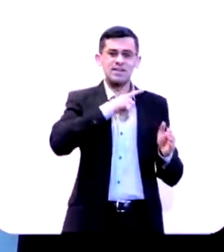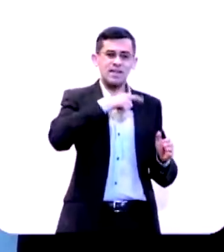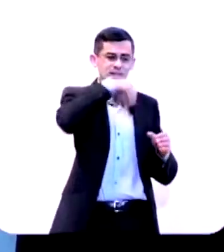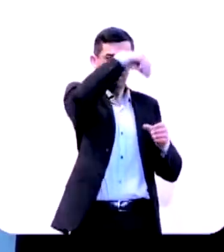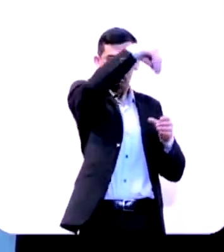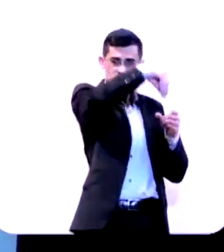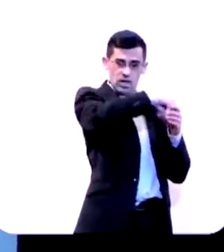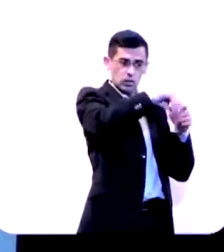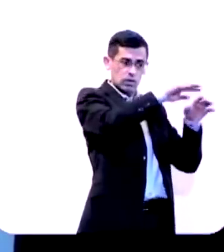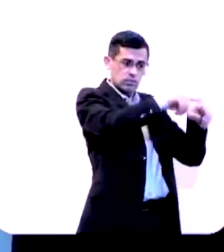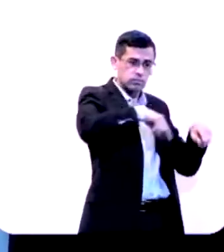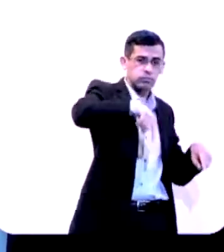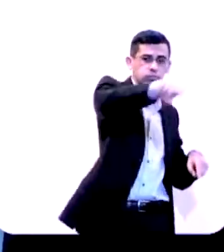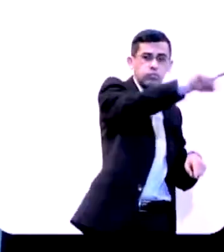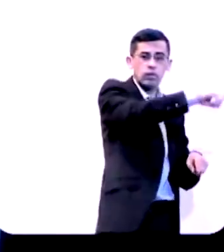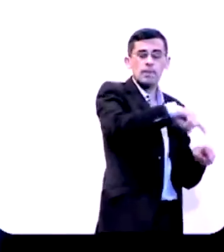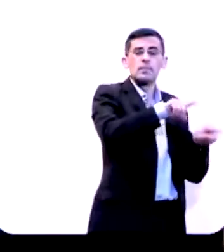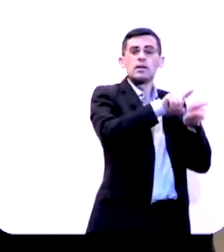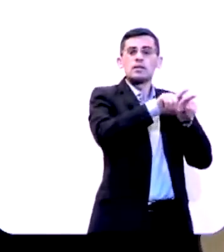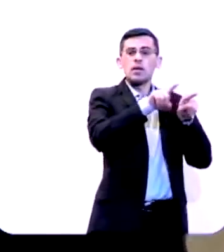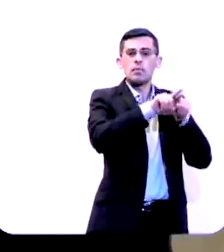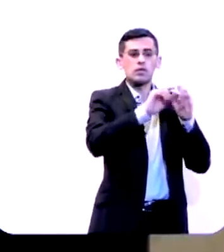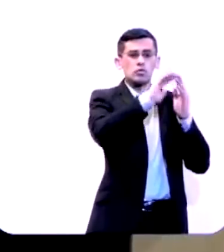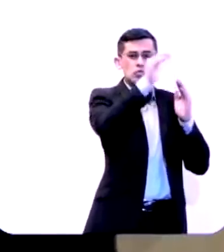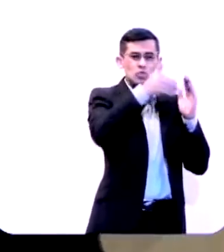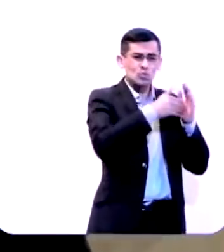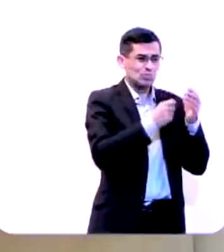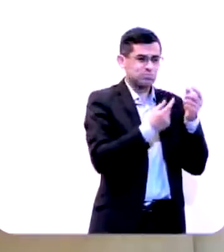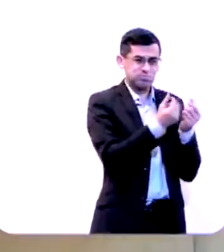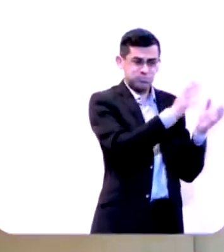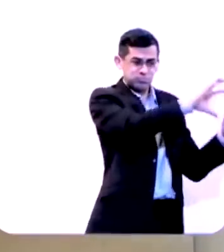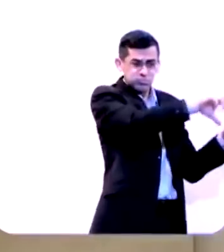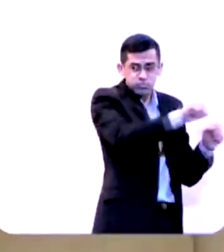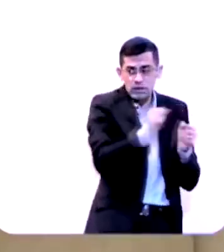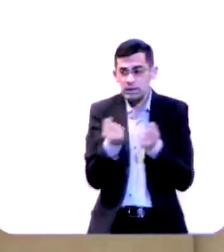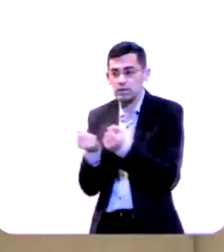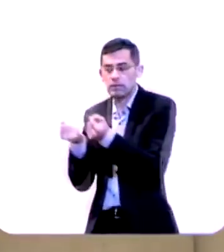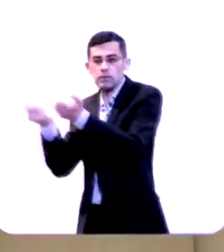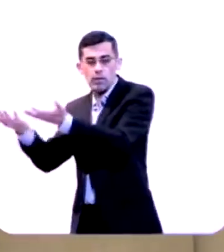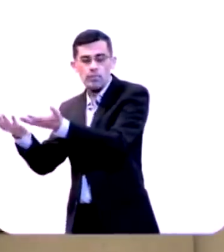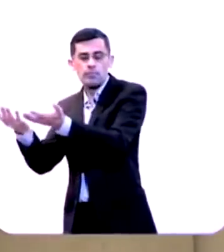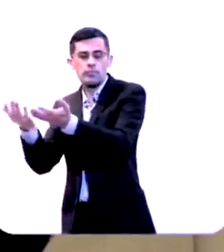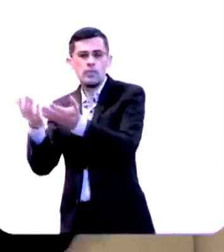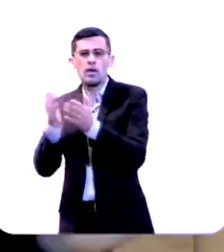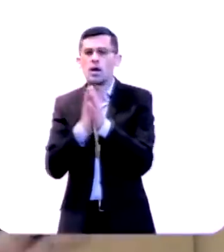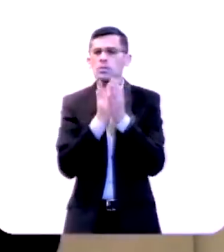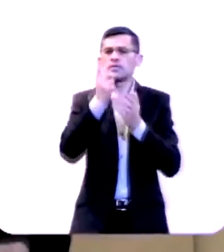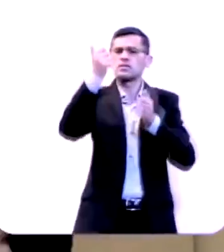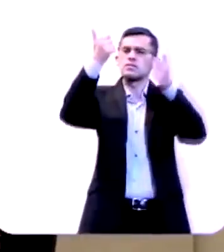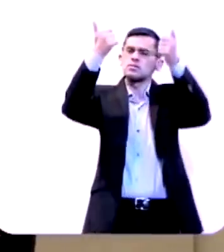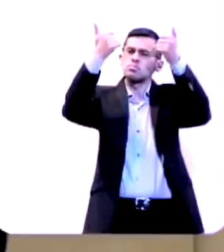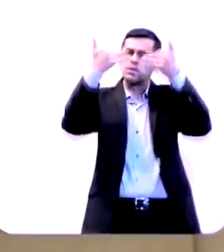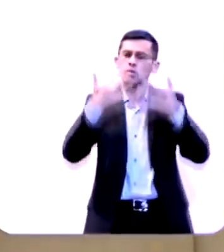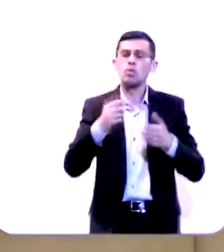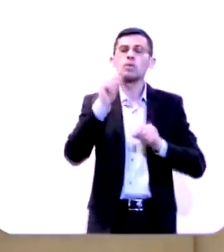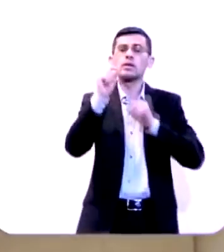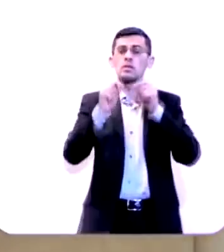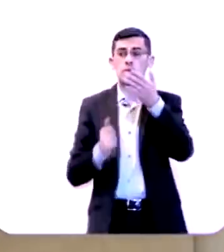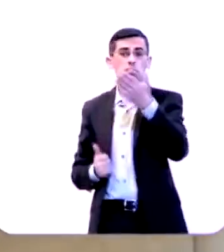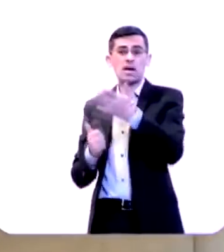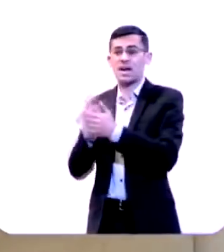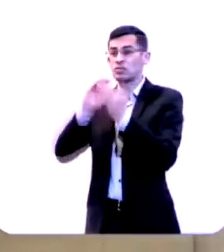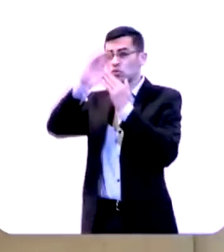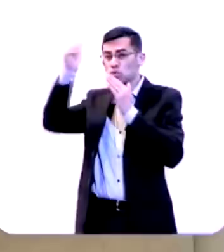palácio e na tesouraria do palácio real. A Bíblia vai dizer que para poder pagar esse tributo,